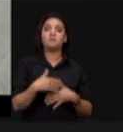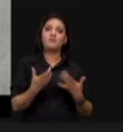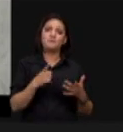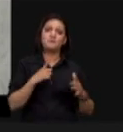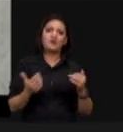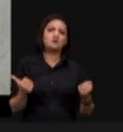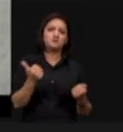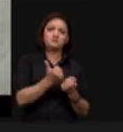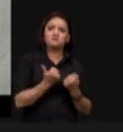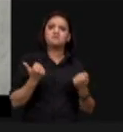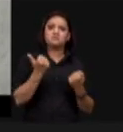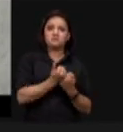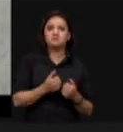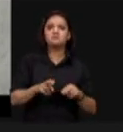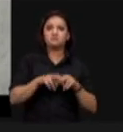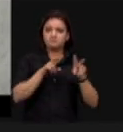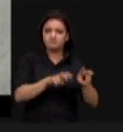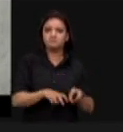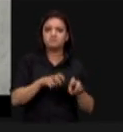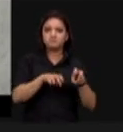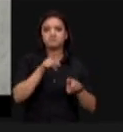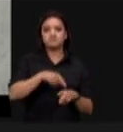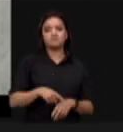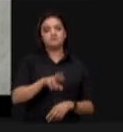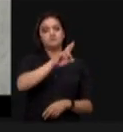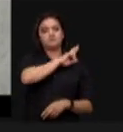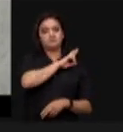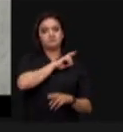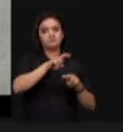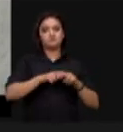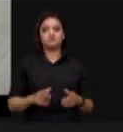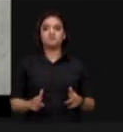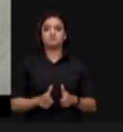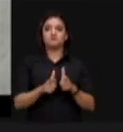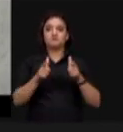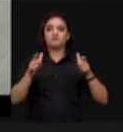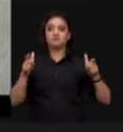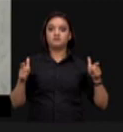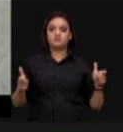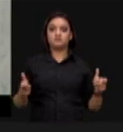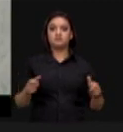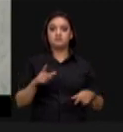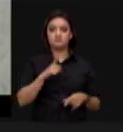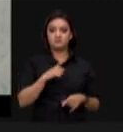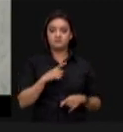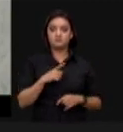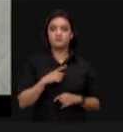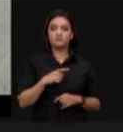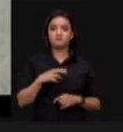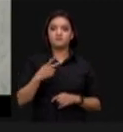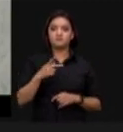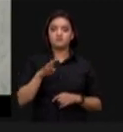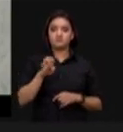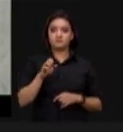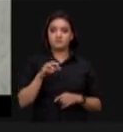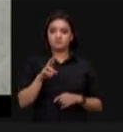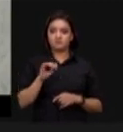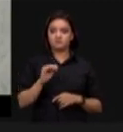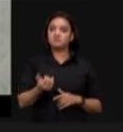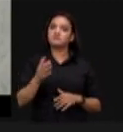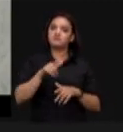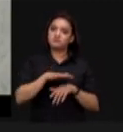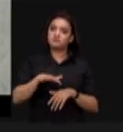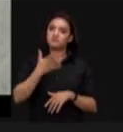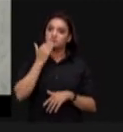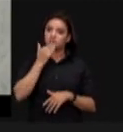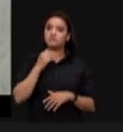substituídas por agricultura são responsáveis pelo crescimento fundamental da agropecuária brasileira na área de alimentação. E vale a